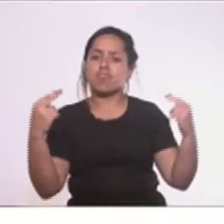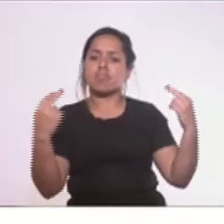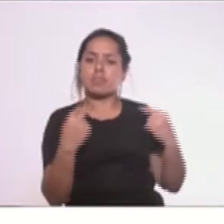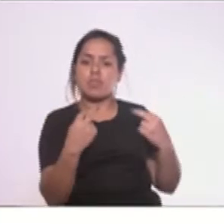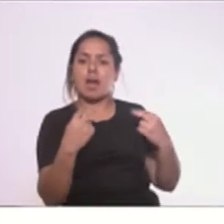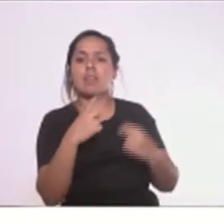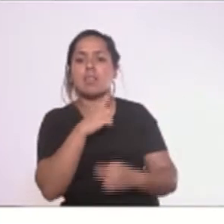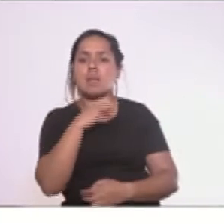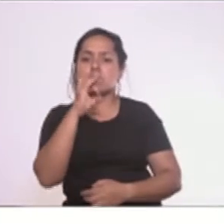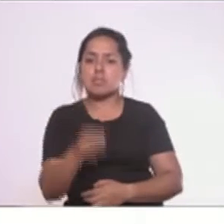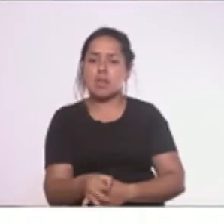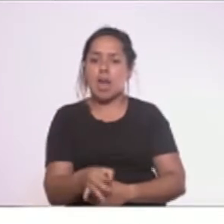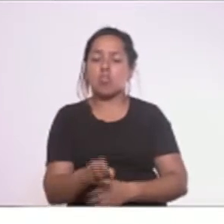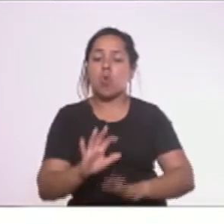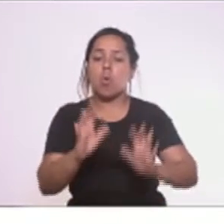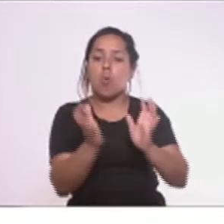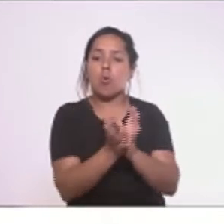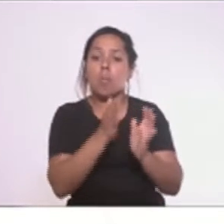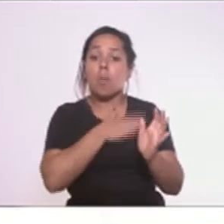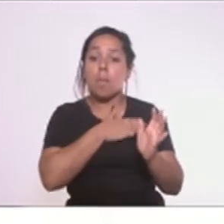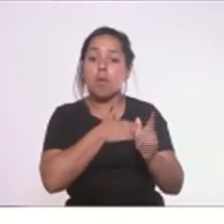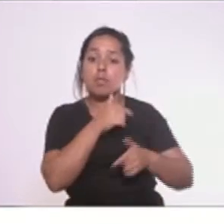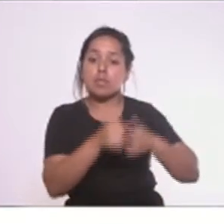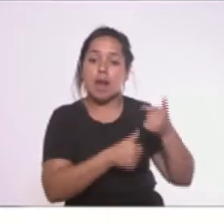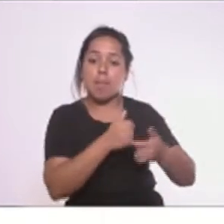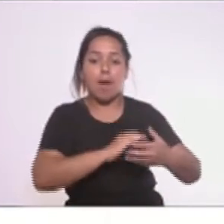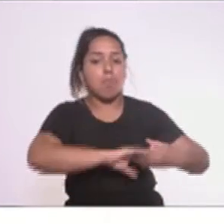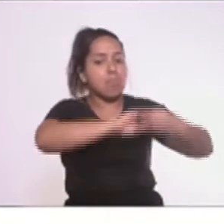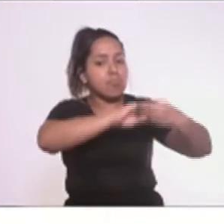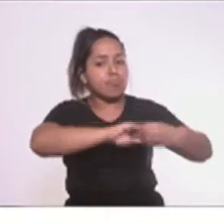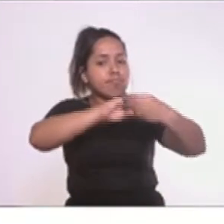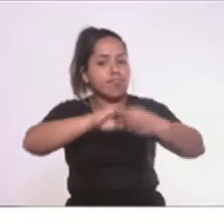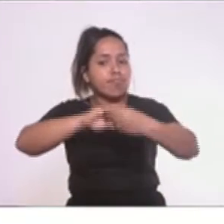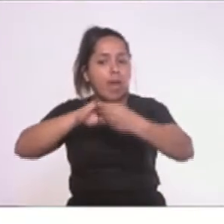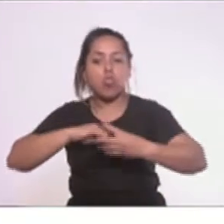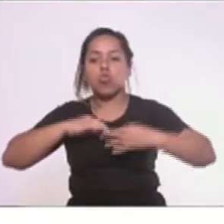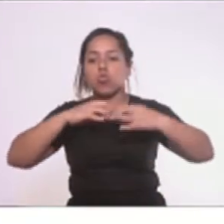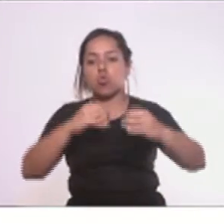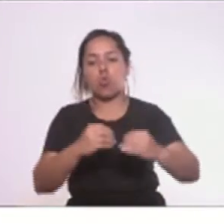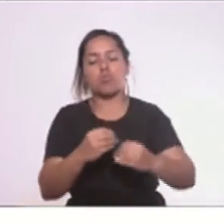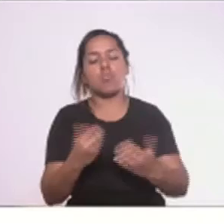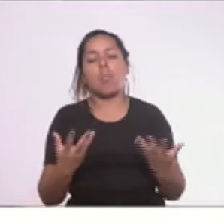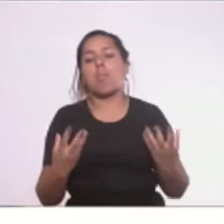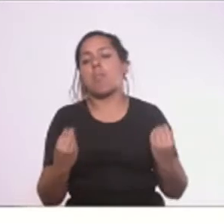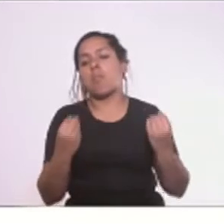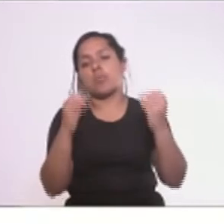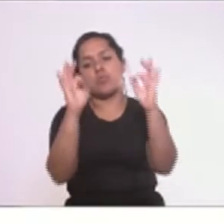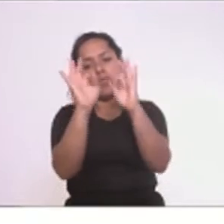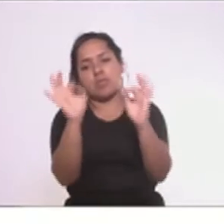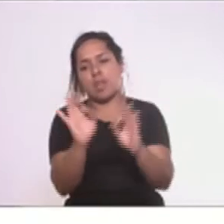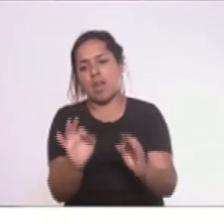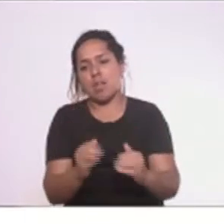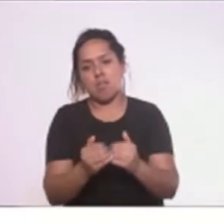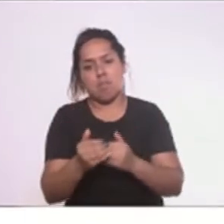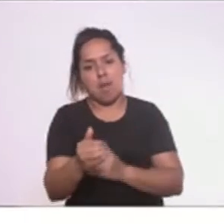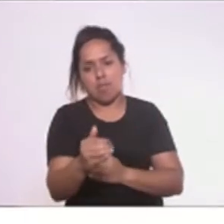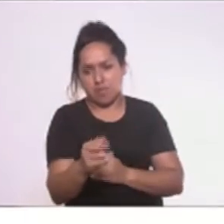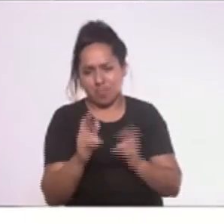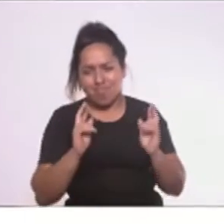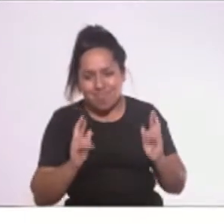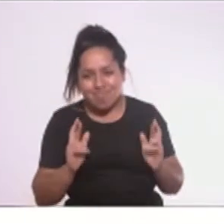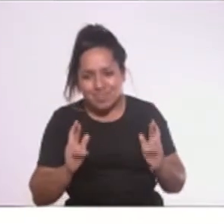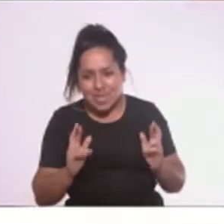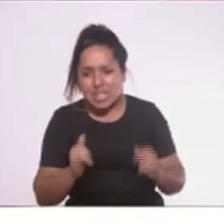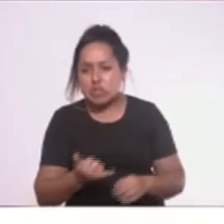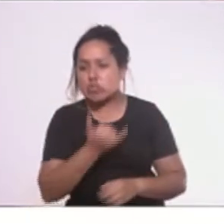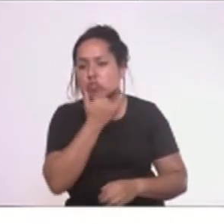Em nome do meu gabinete, eu quero saudar meus colegas, desejar a todos muitas felicidades, pedir desculpas se